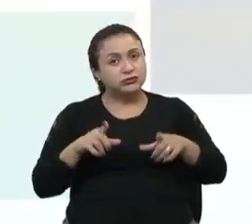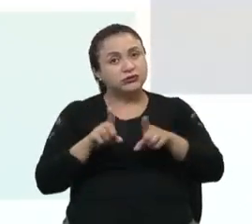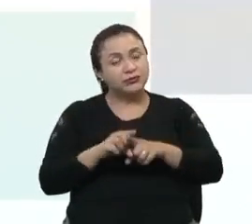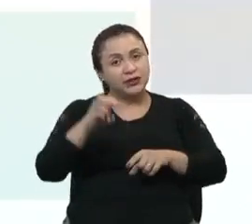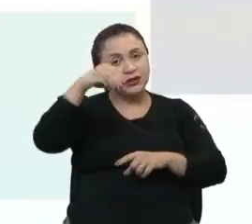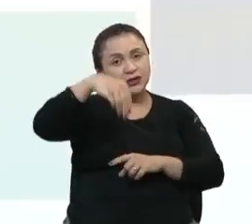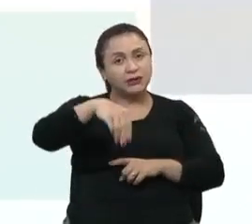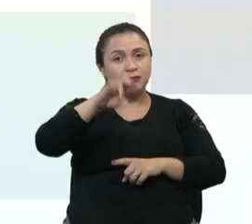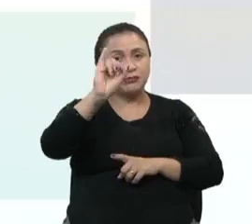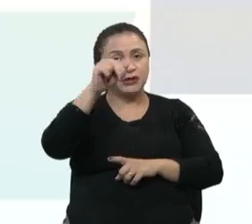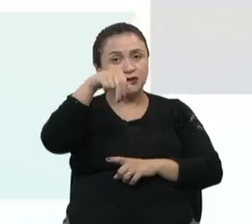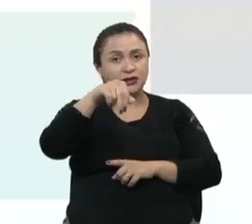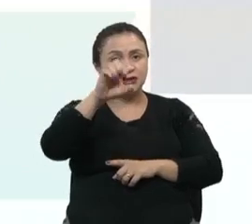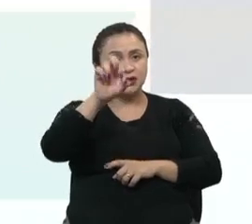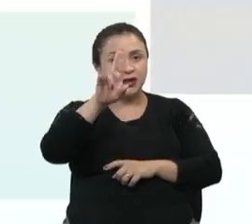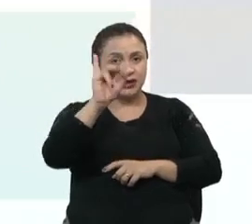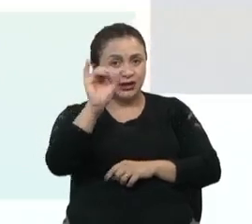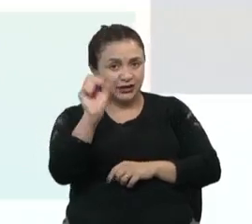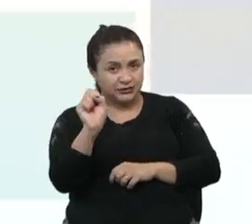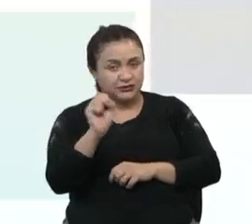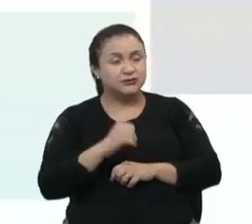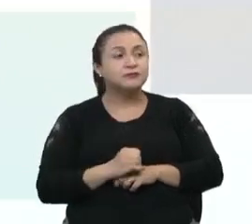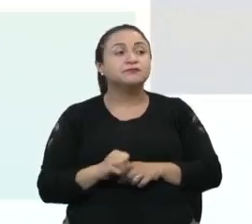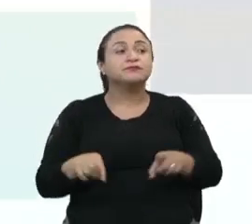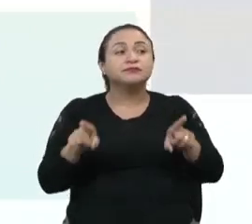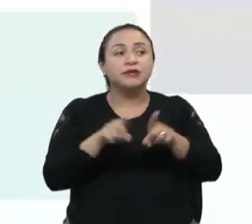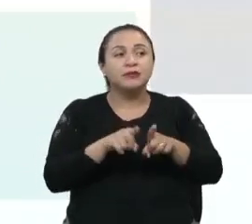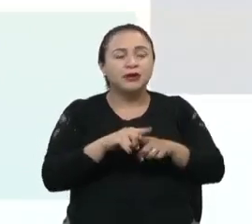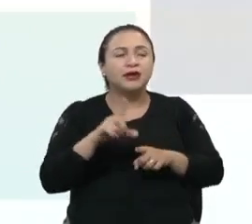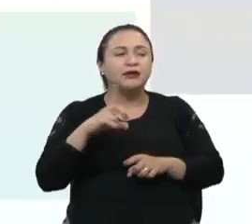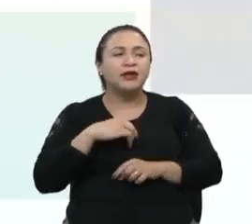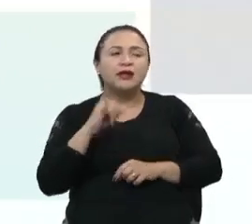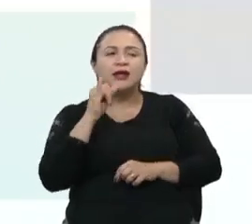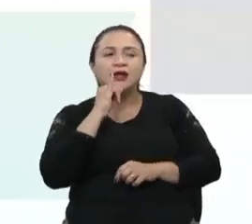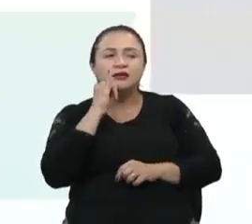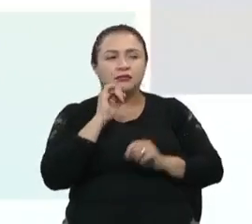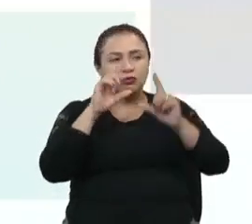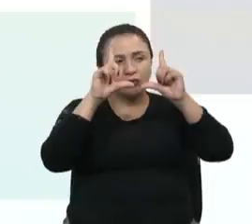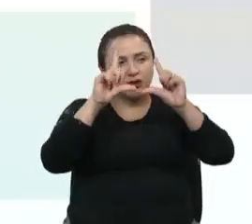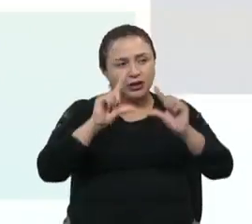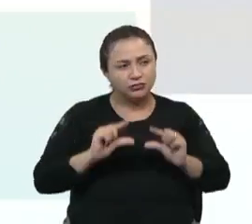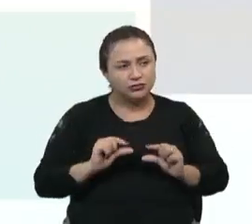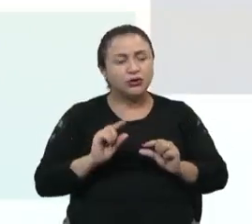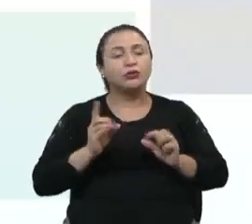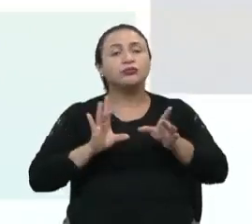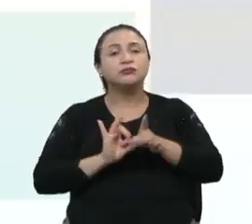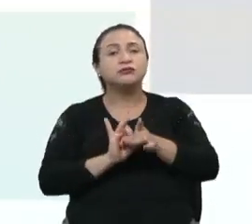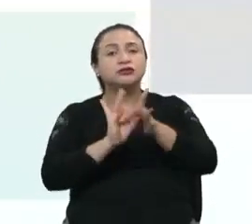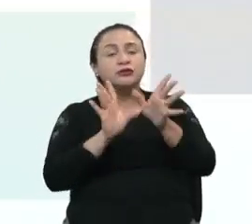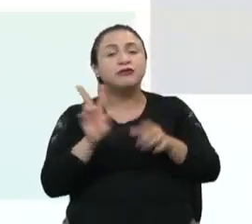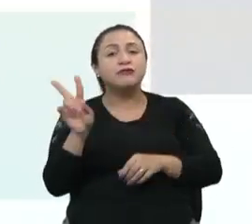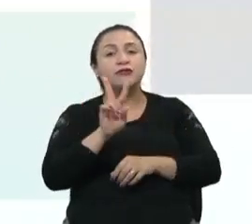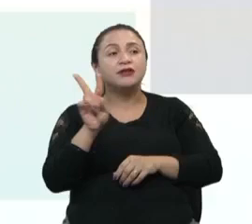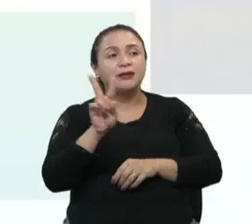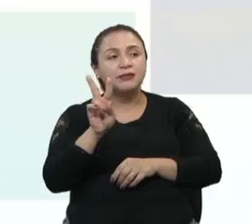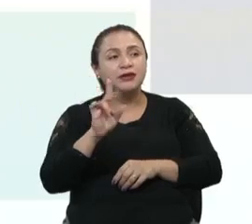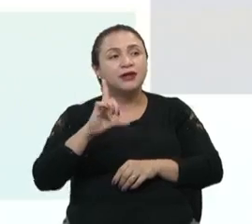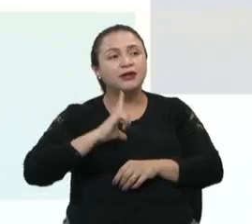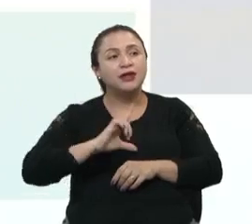desta fase. Temos também, por exemplo, redução da biodisponibilidade de vitamina D,